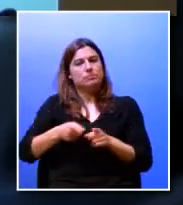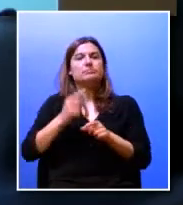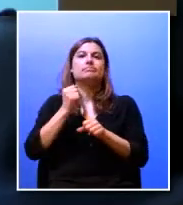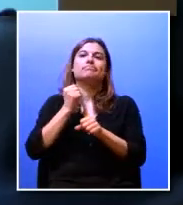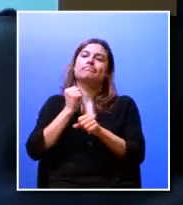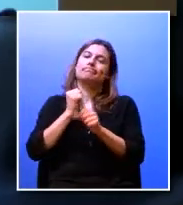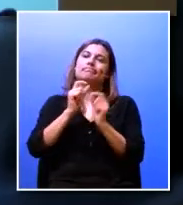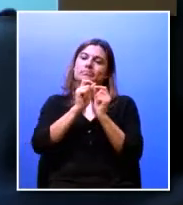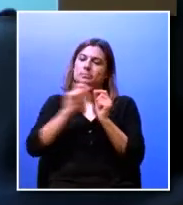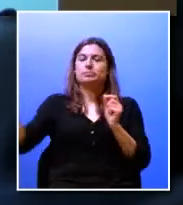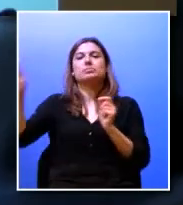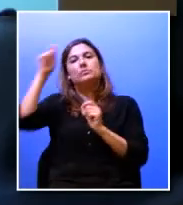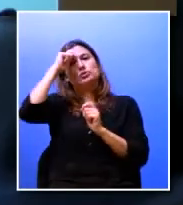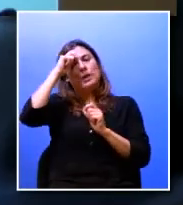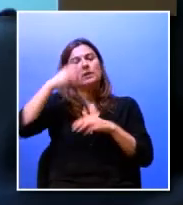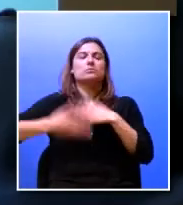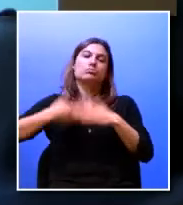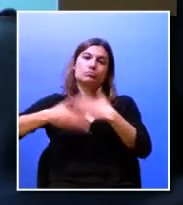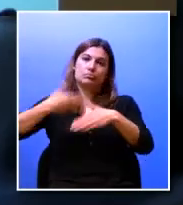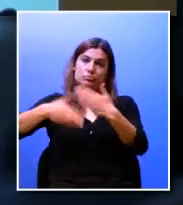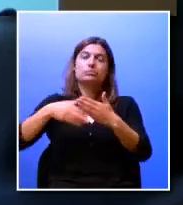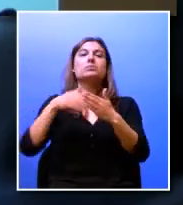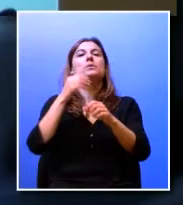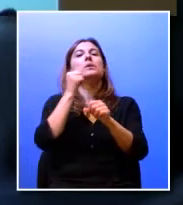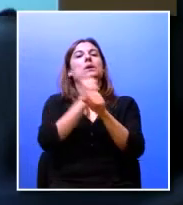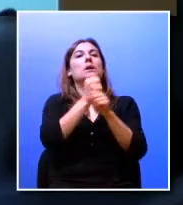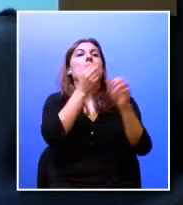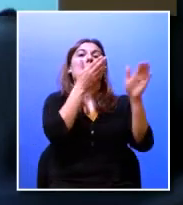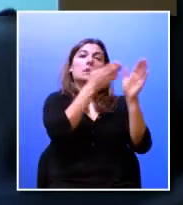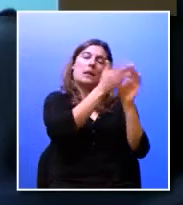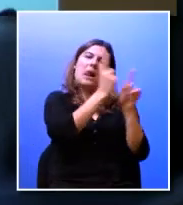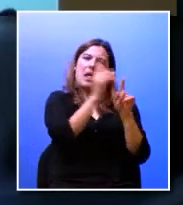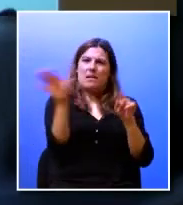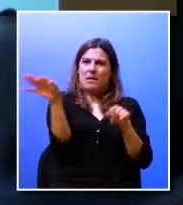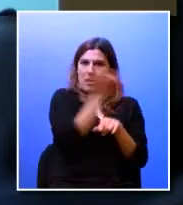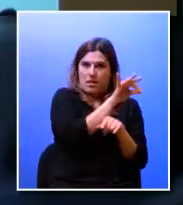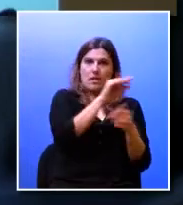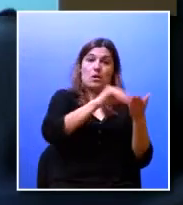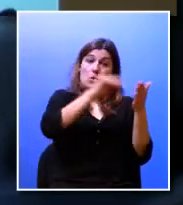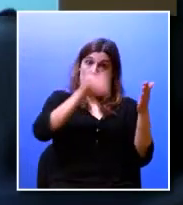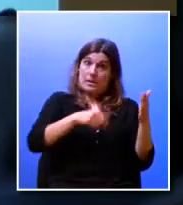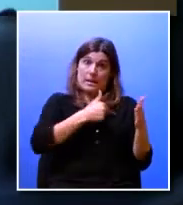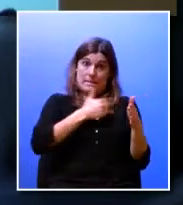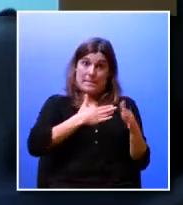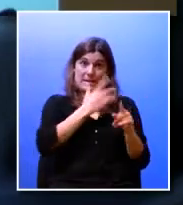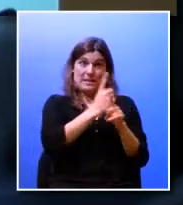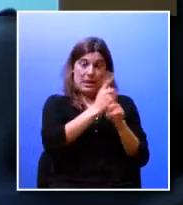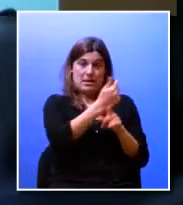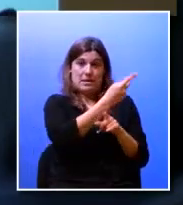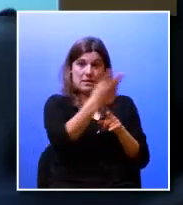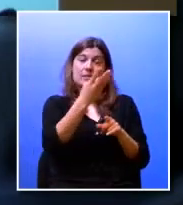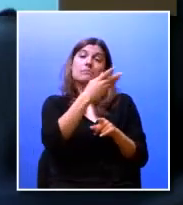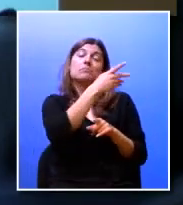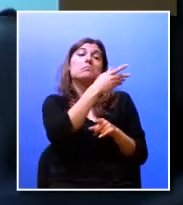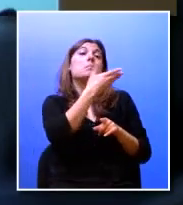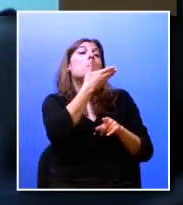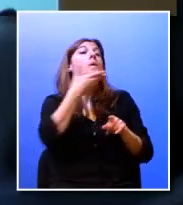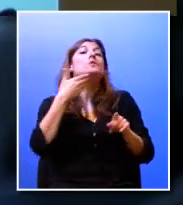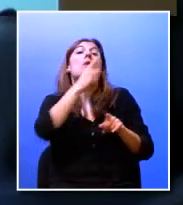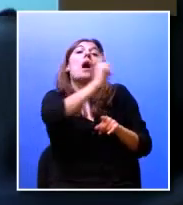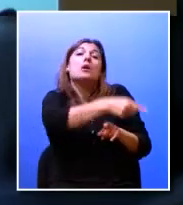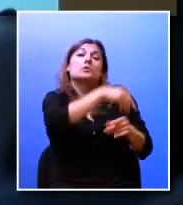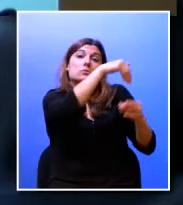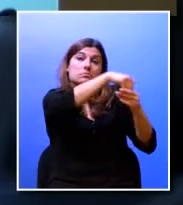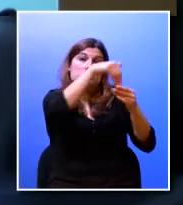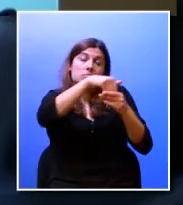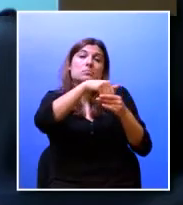realizam os seus estágios são empregados por essas empresas são contratados por essas empresas claro as condições em que eles são contratados dar-nos-ia